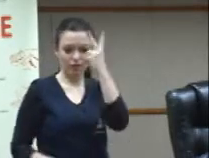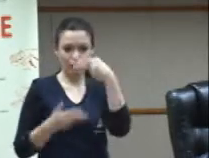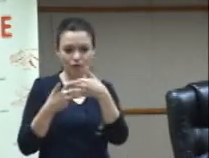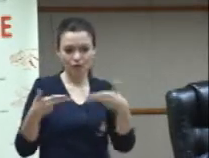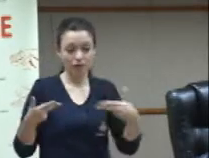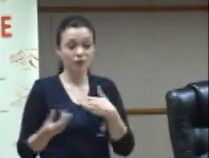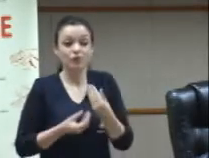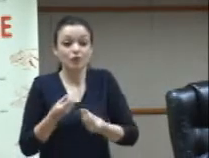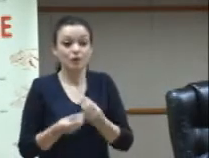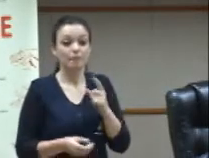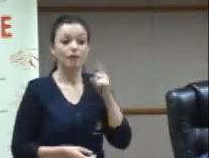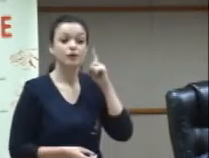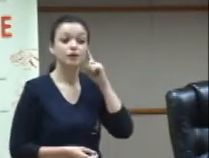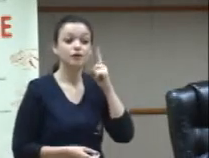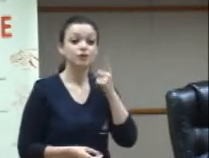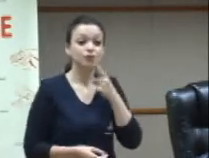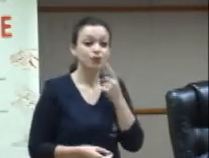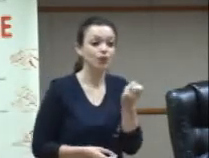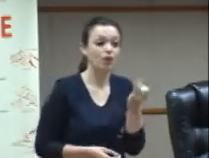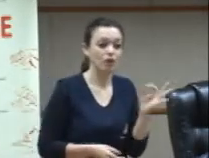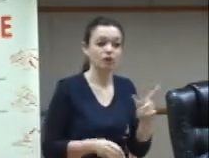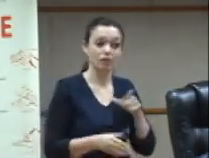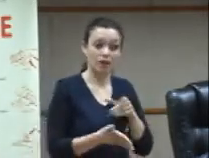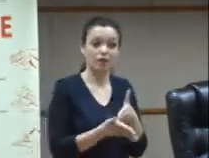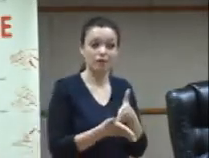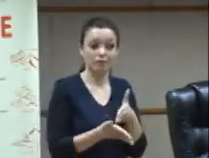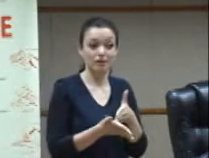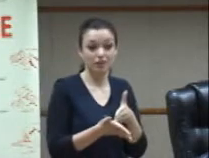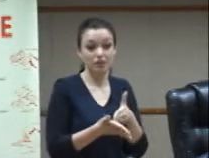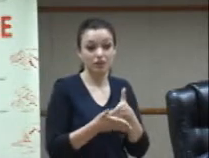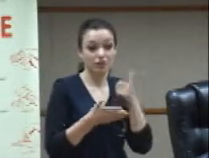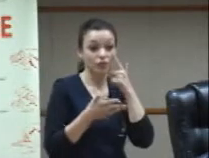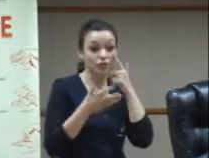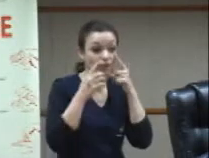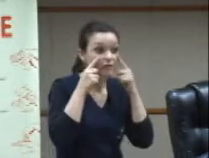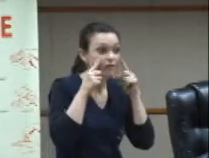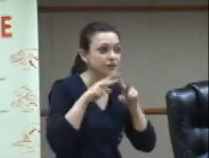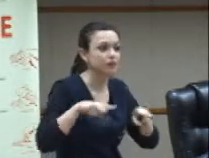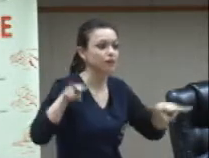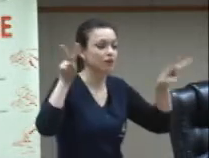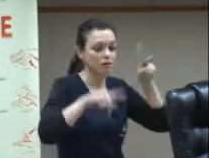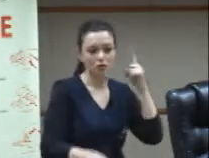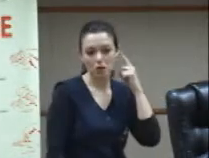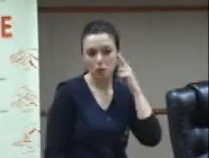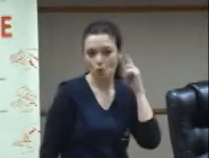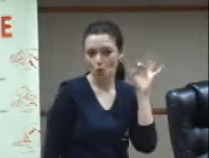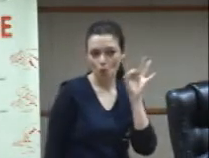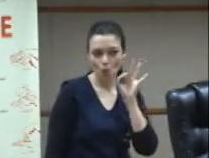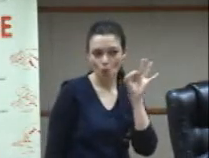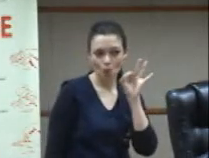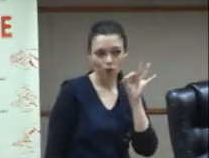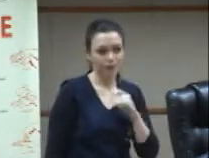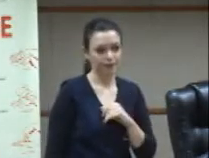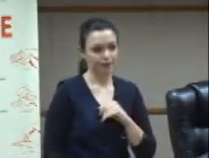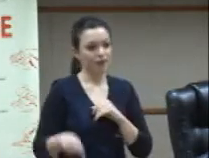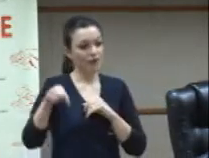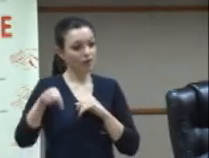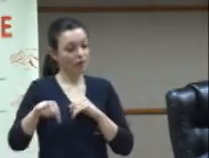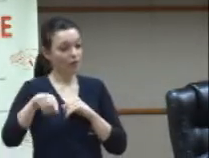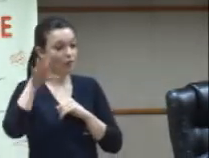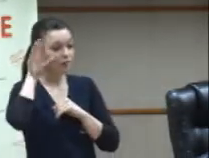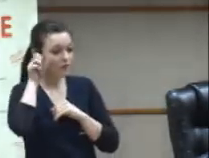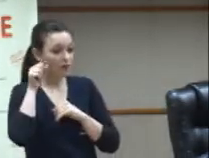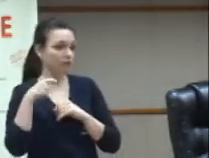limitada somente por aquilo que vê a cosmovisão surda é limitada por aquilo que não ouve então como que a gente vai poder